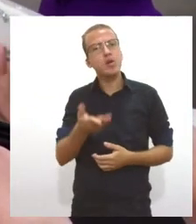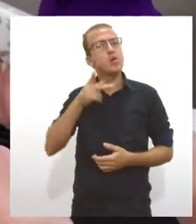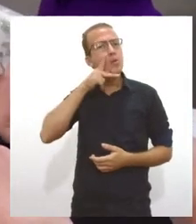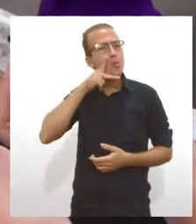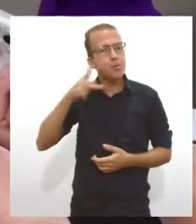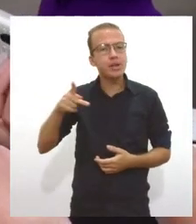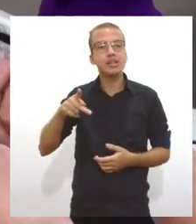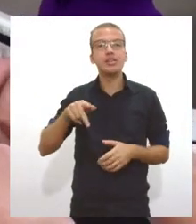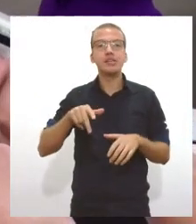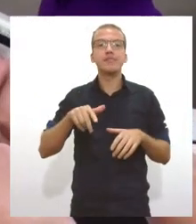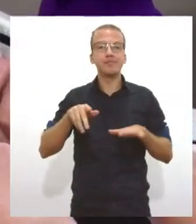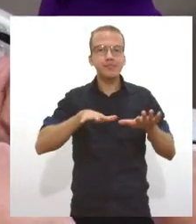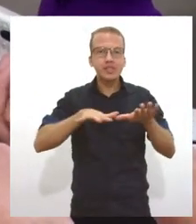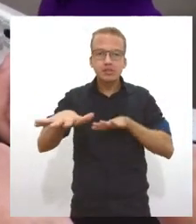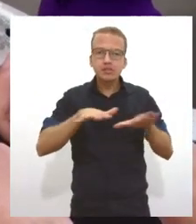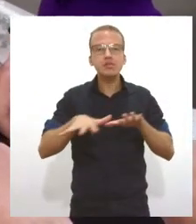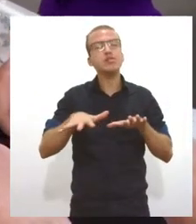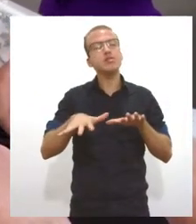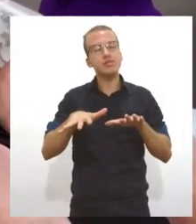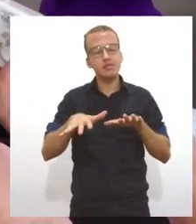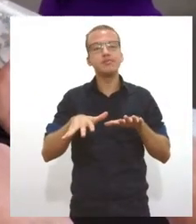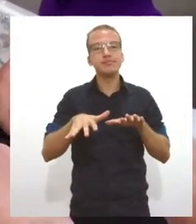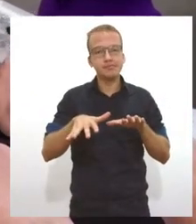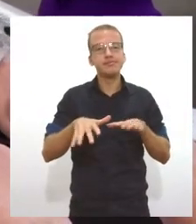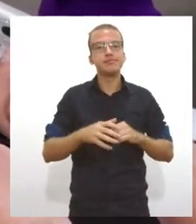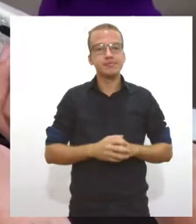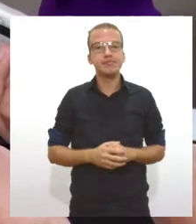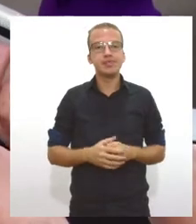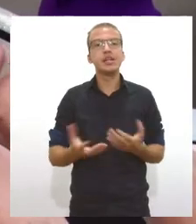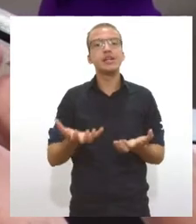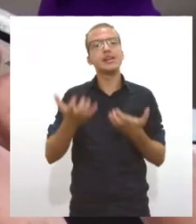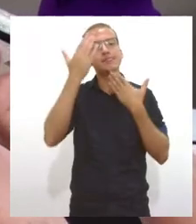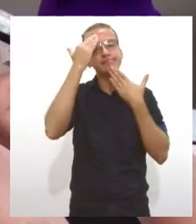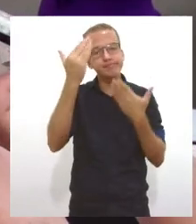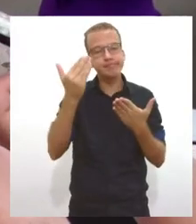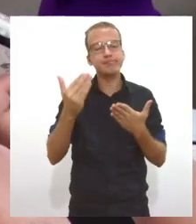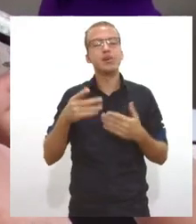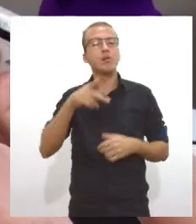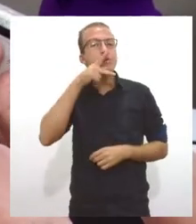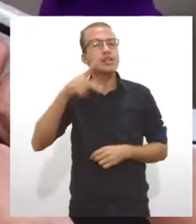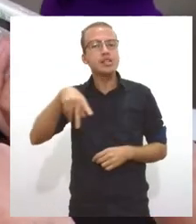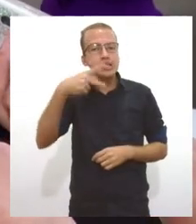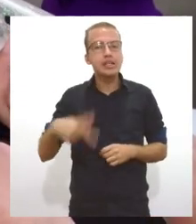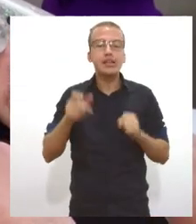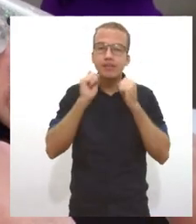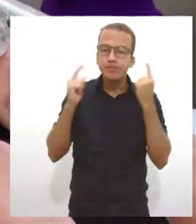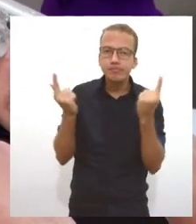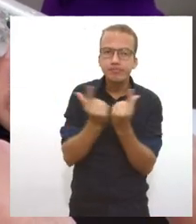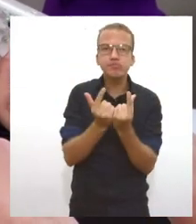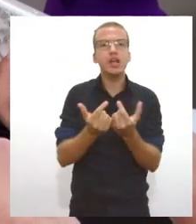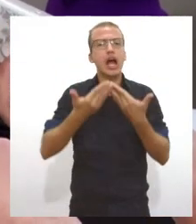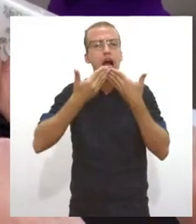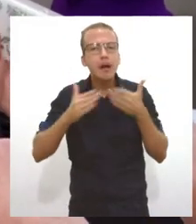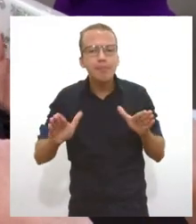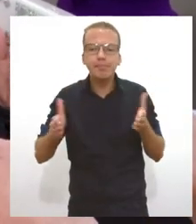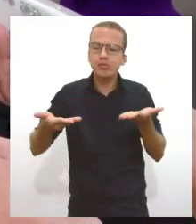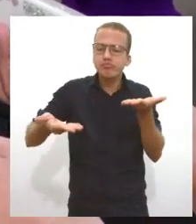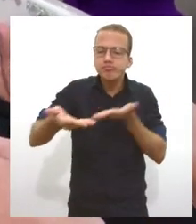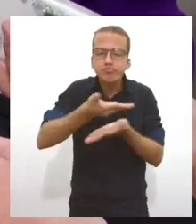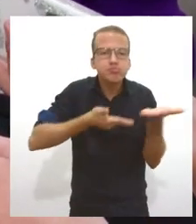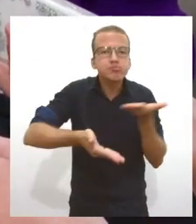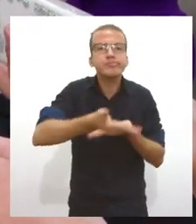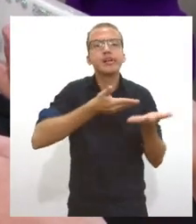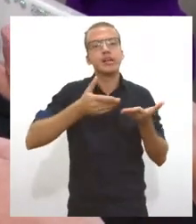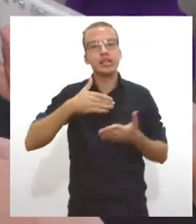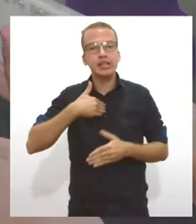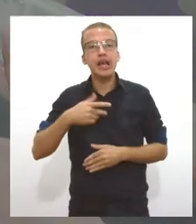sergipano pela inclusão em Sergipe, agradecer o presidente Luciano Bicho por abrir as portas desta casa que realmente, como ele disse,